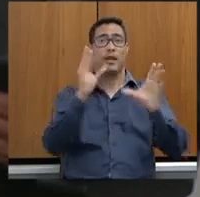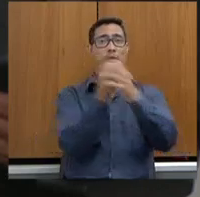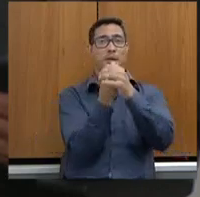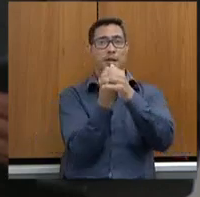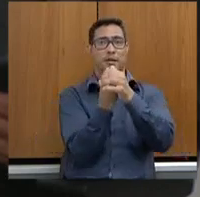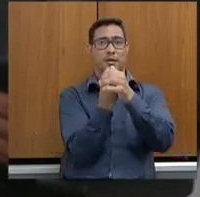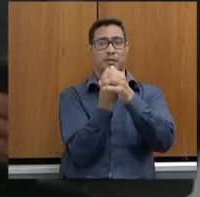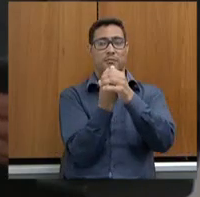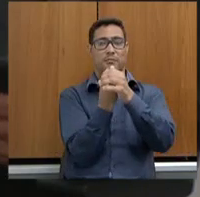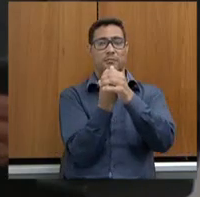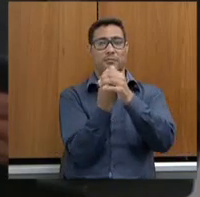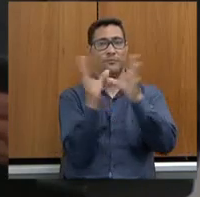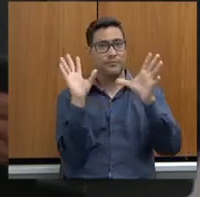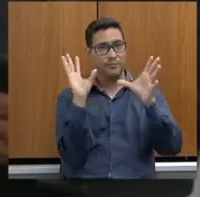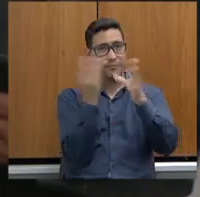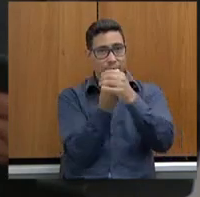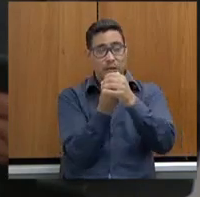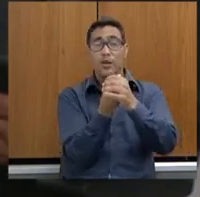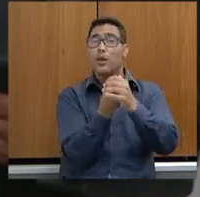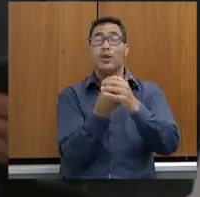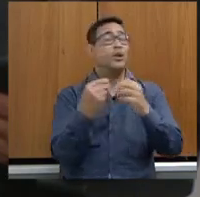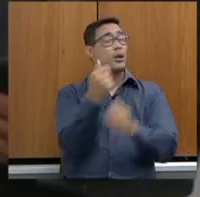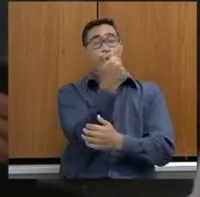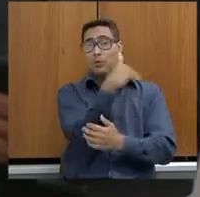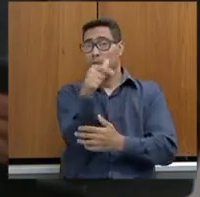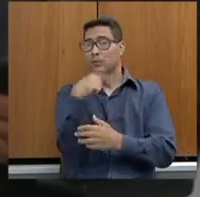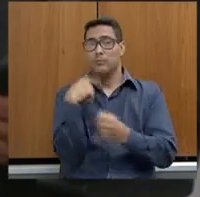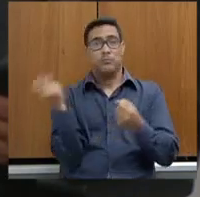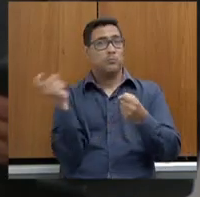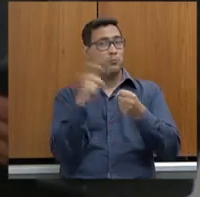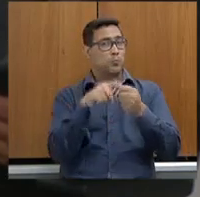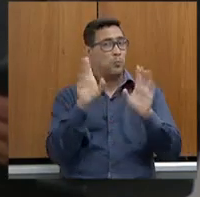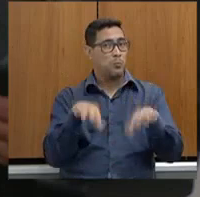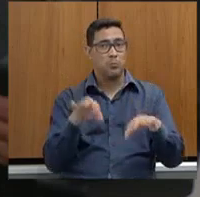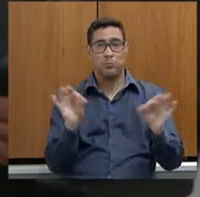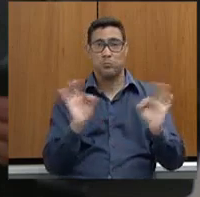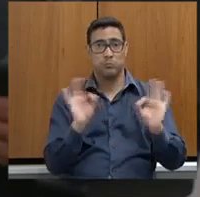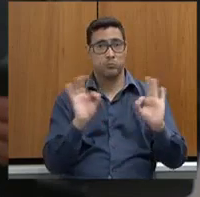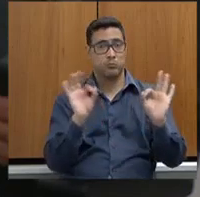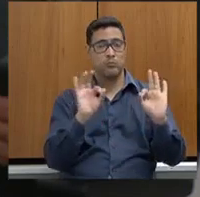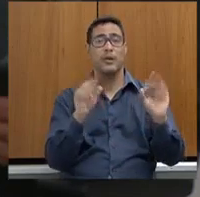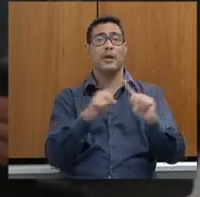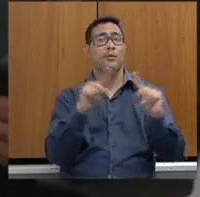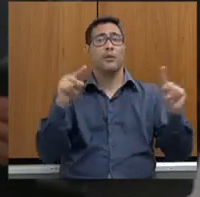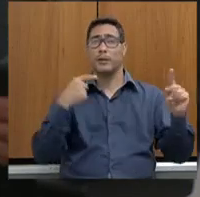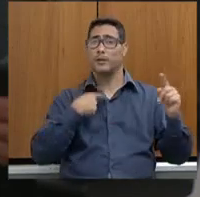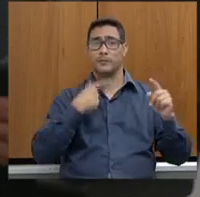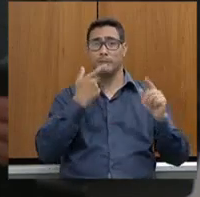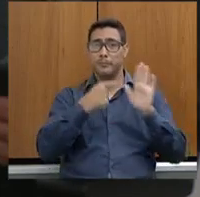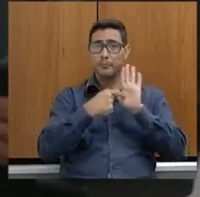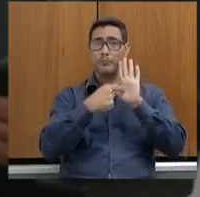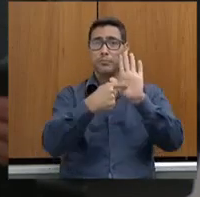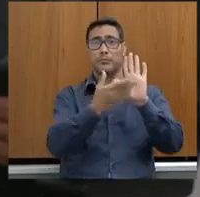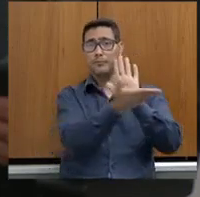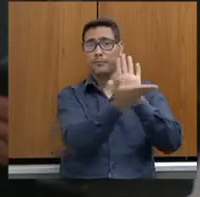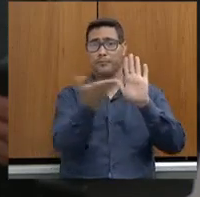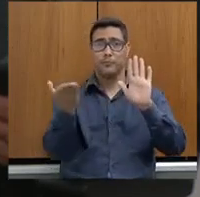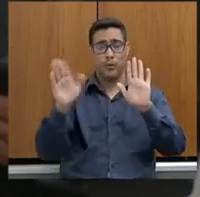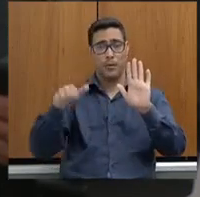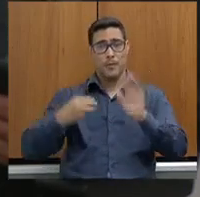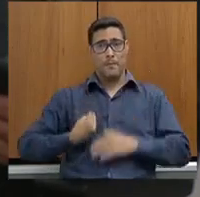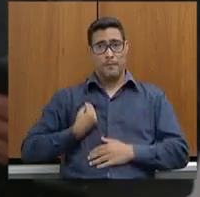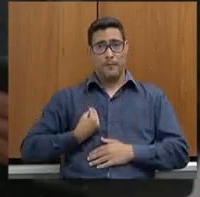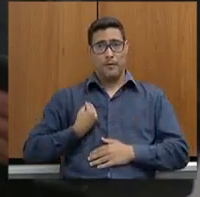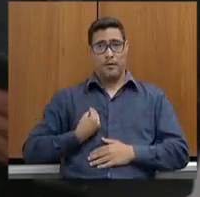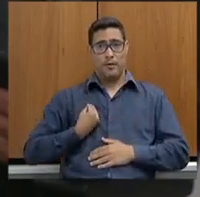Então, há coisa que não pode, não tem retorno, secretário. E esse ponto, eu quero aqui destacar, a presença do senhor lá reforçou